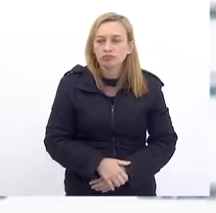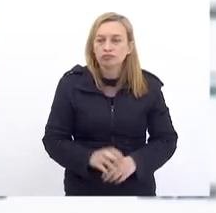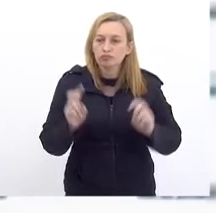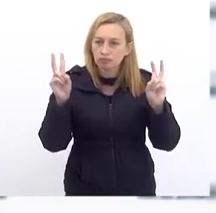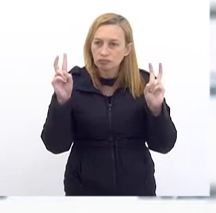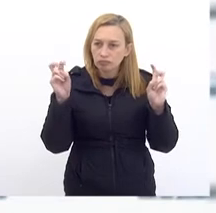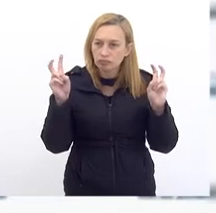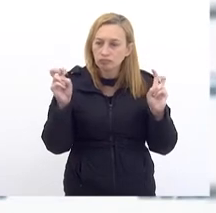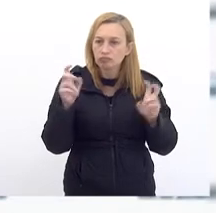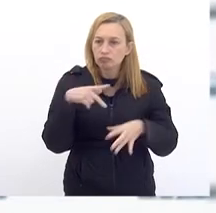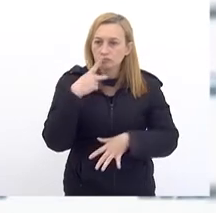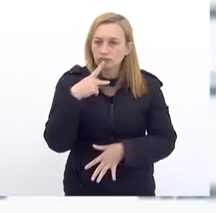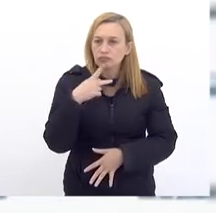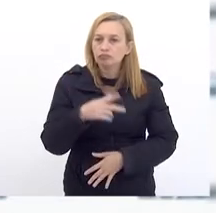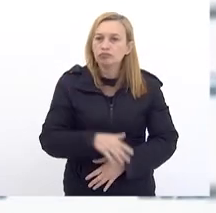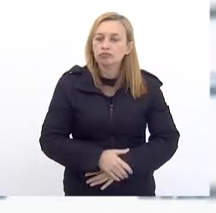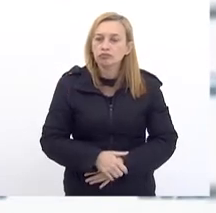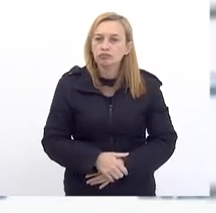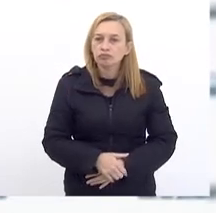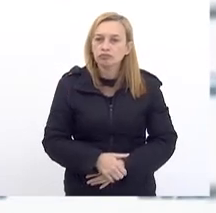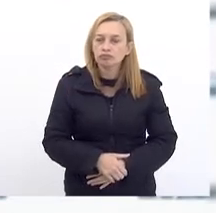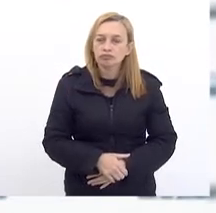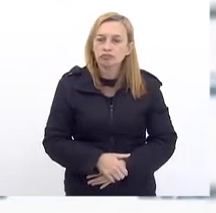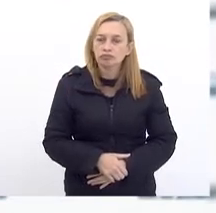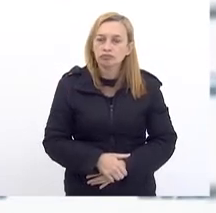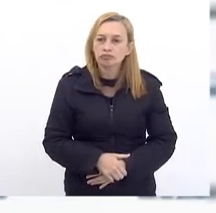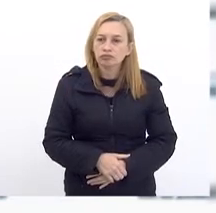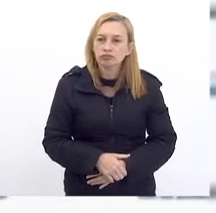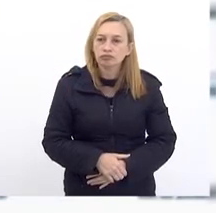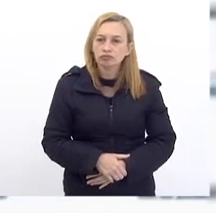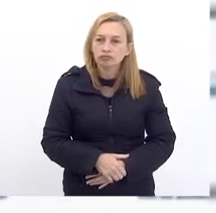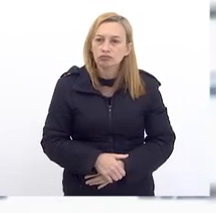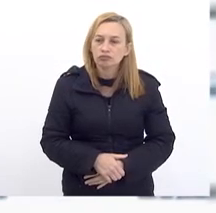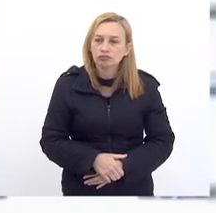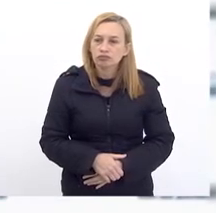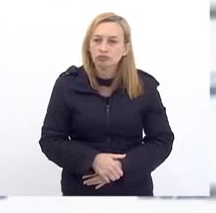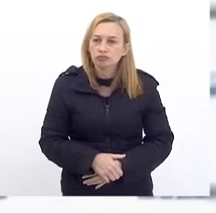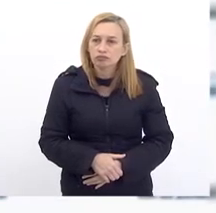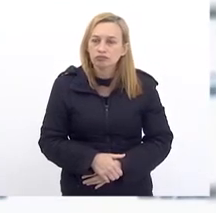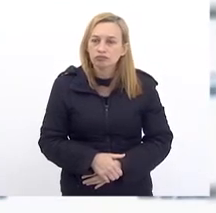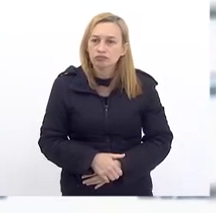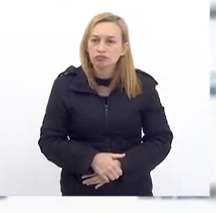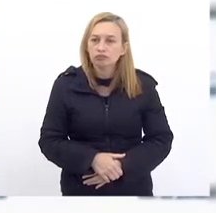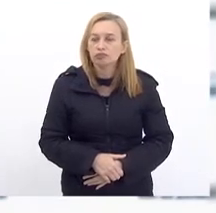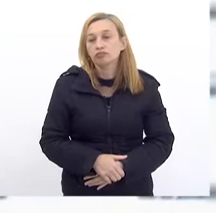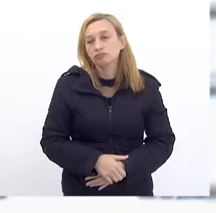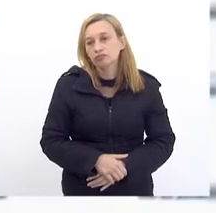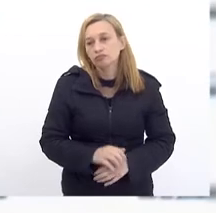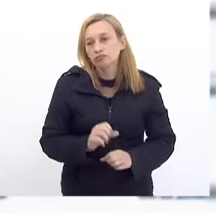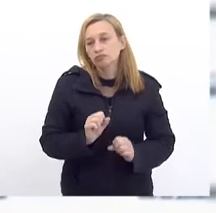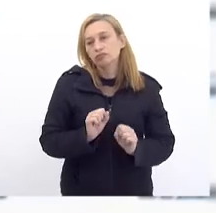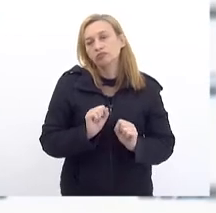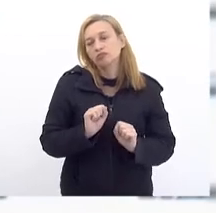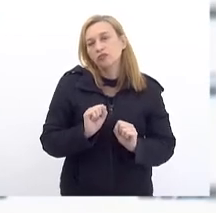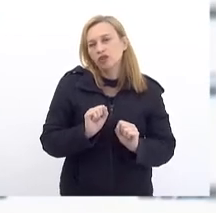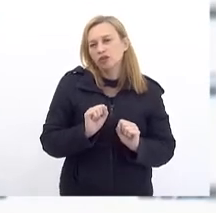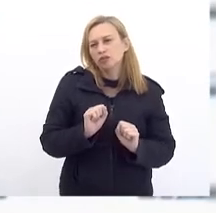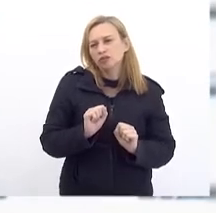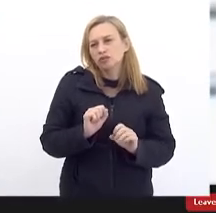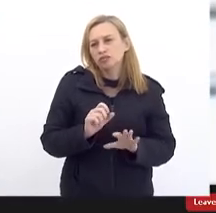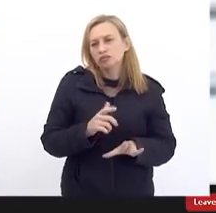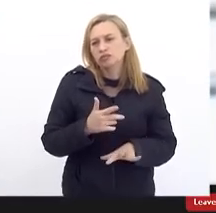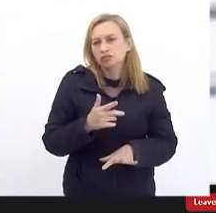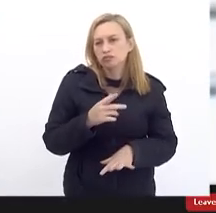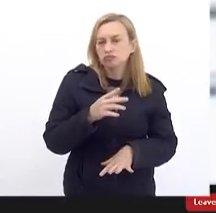Podem Não chegar A ser Tão Elevados Tão Baixos Desculpe Mas